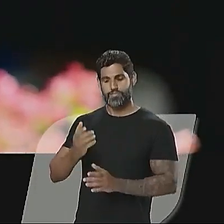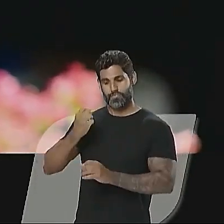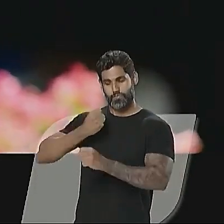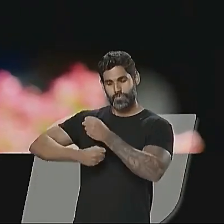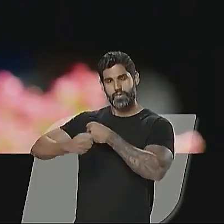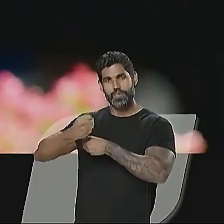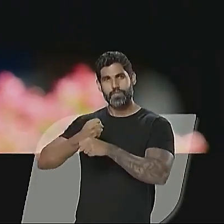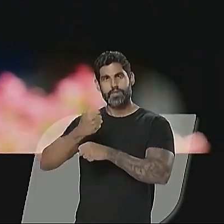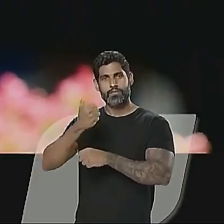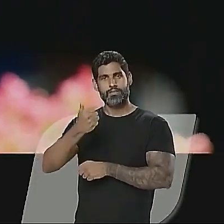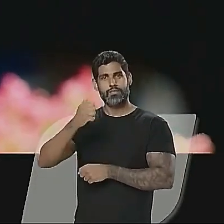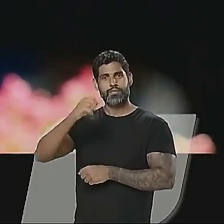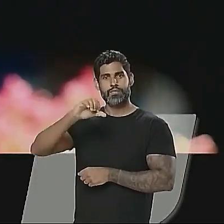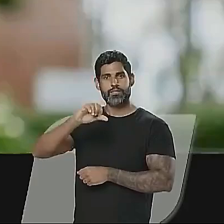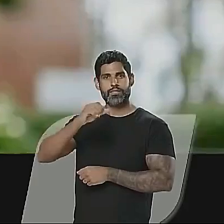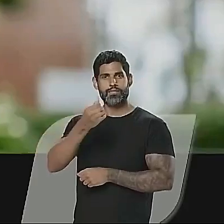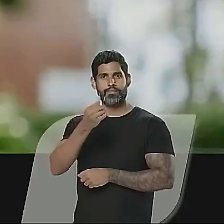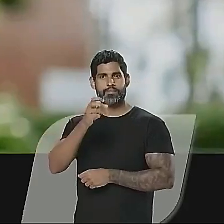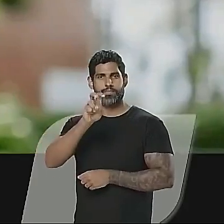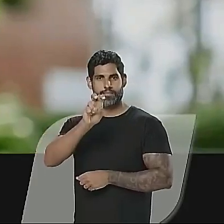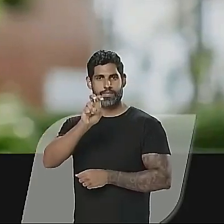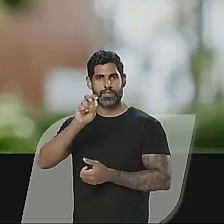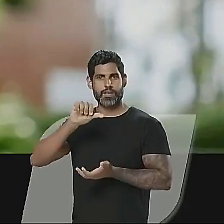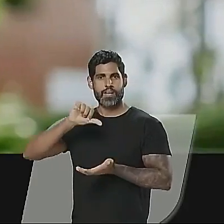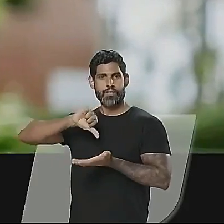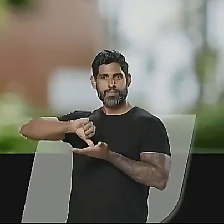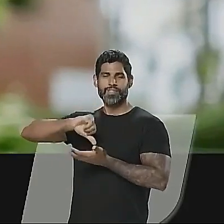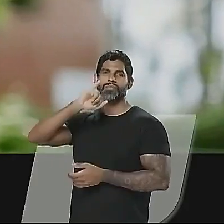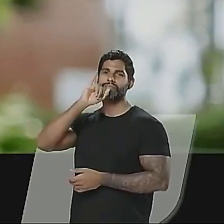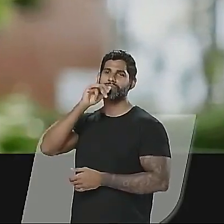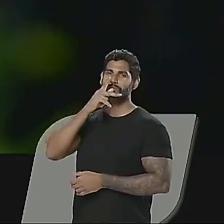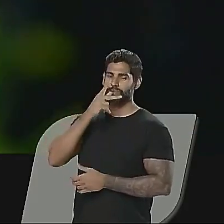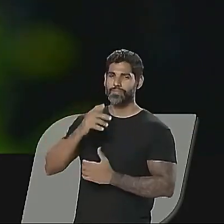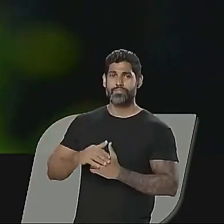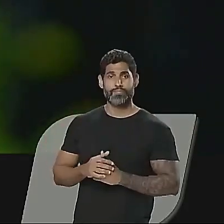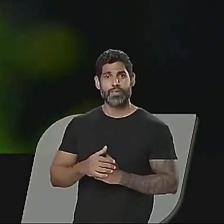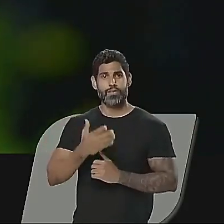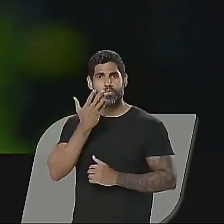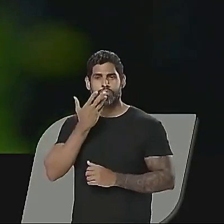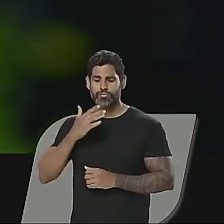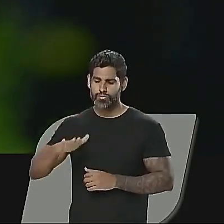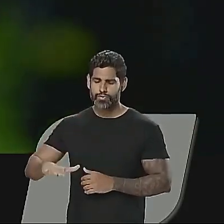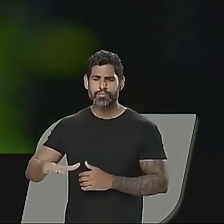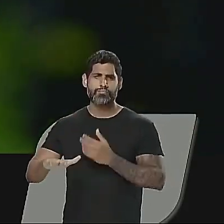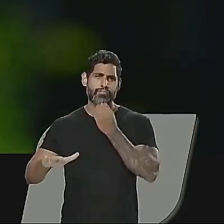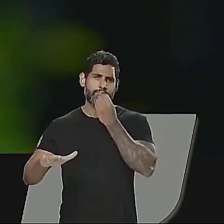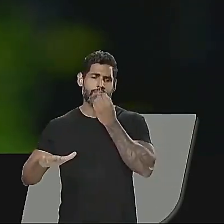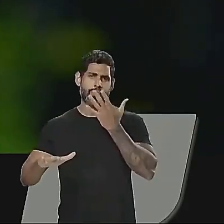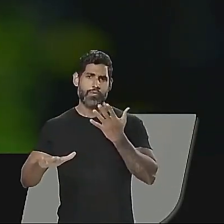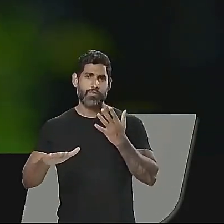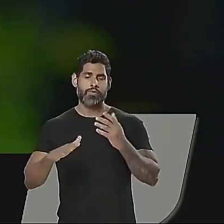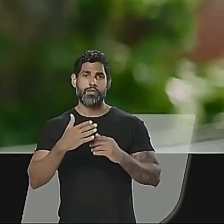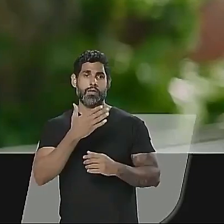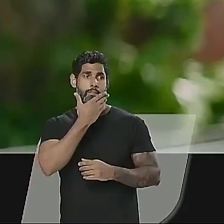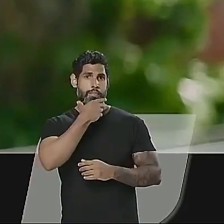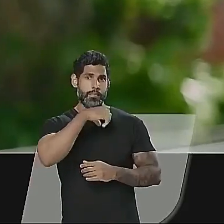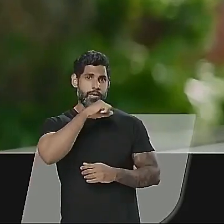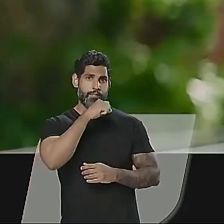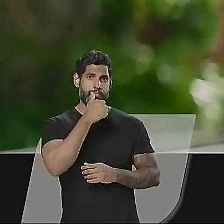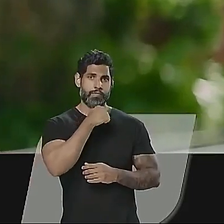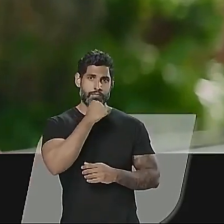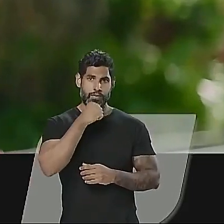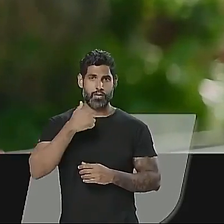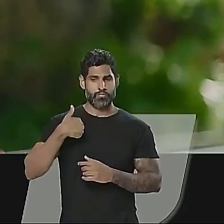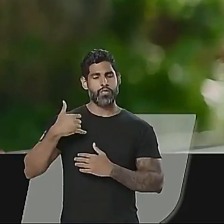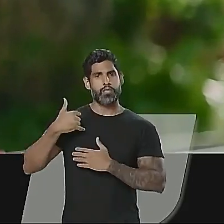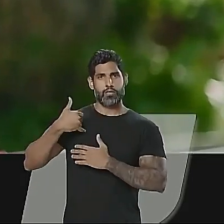ano de 1965. Na nossa capital, João Pessoa. Tive sempre uma infância boa, né? Meus pais, eu era o mais